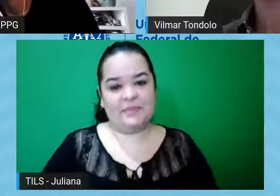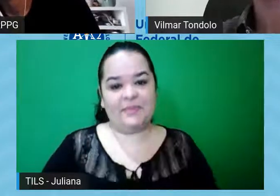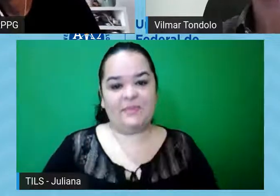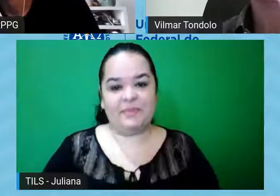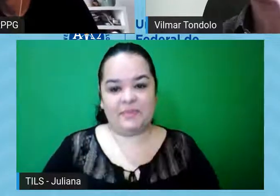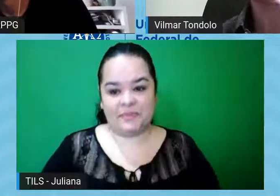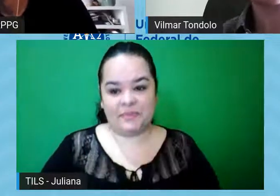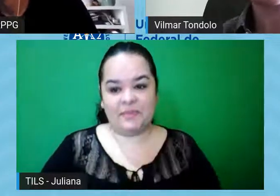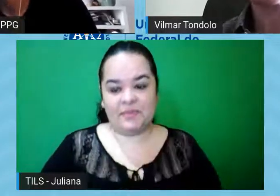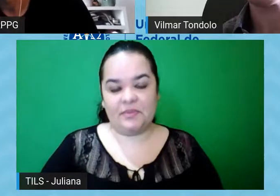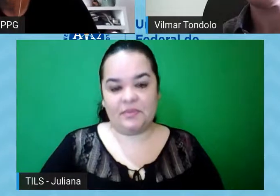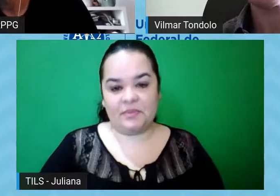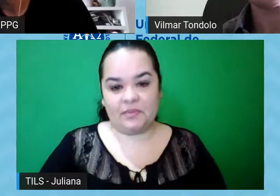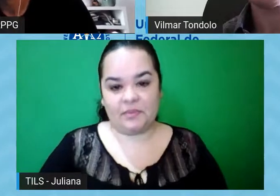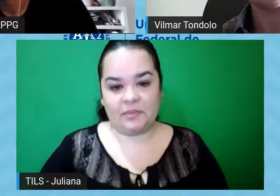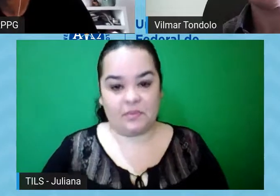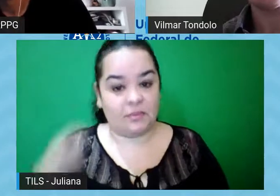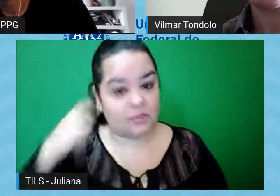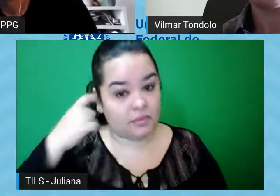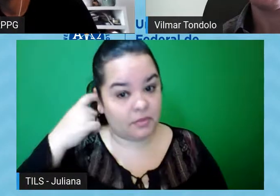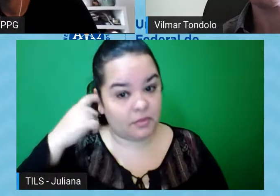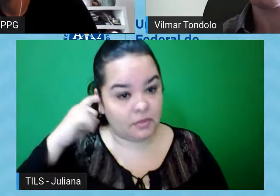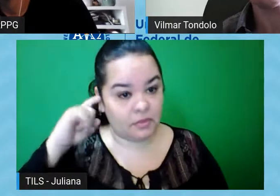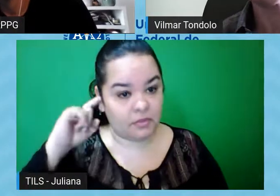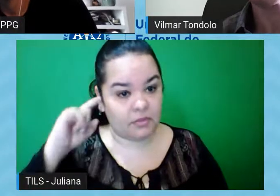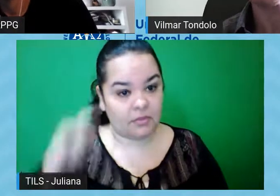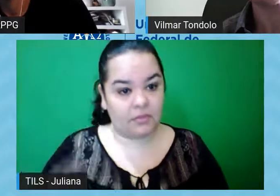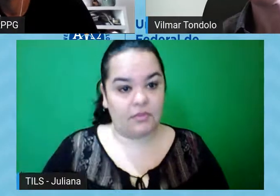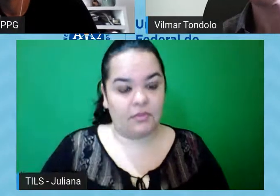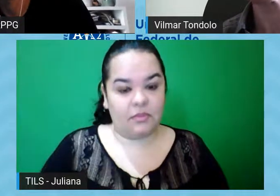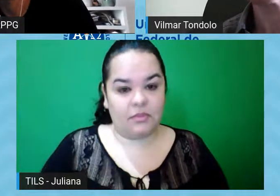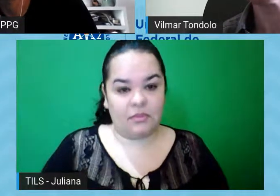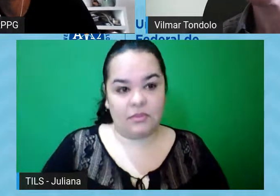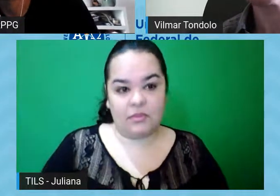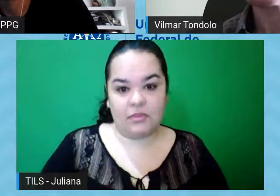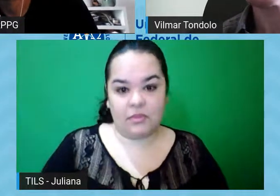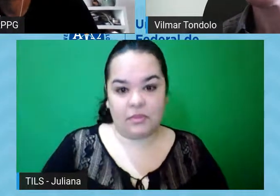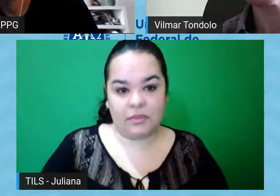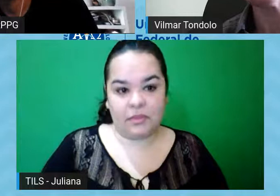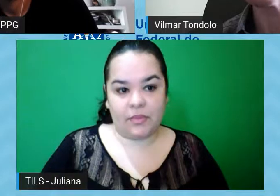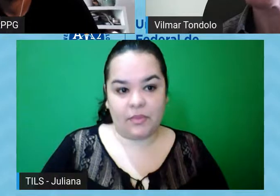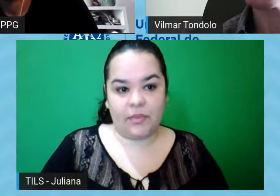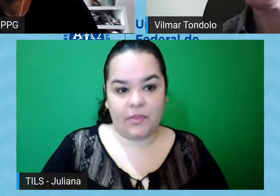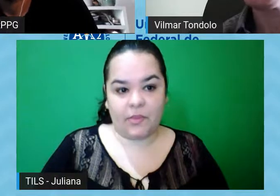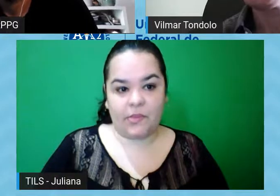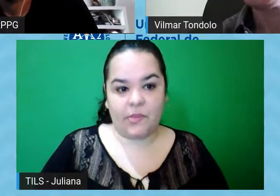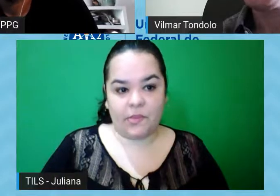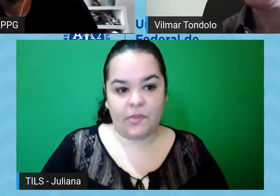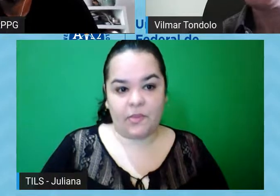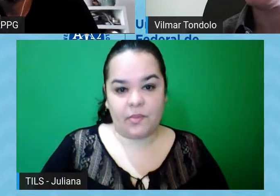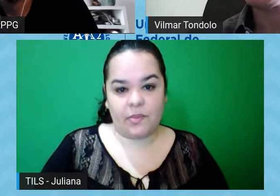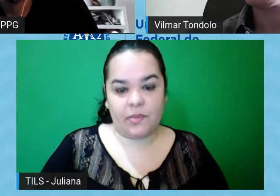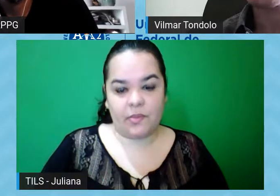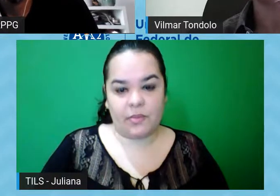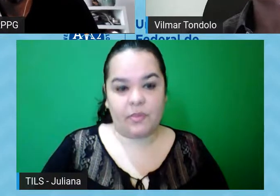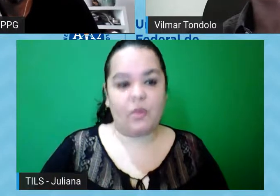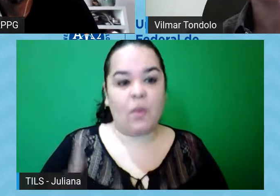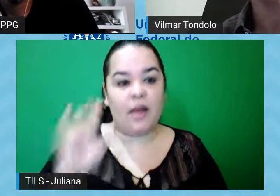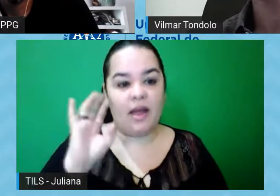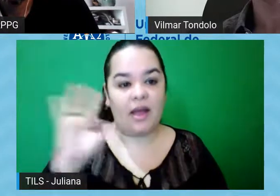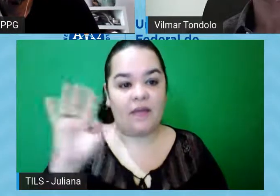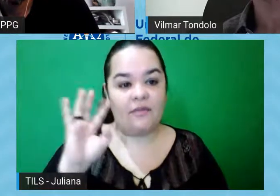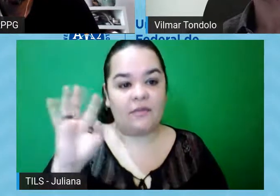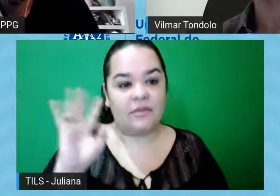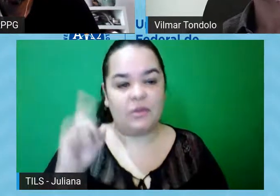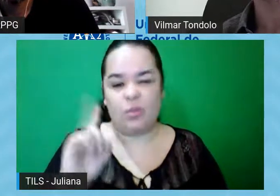até, nós temos uma, abrir um parênteses agora, é mais uma reflexão, não é uma pergunta, né, no caso